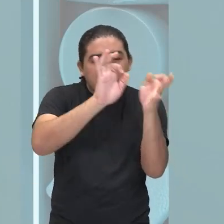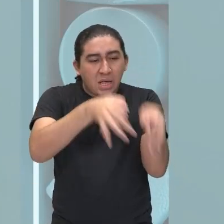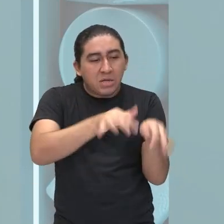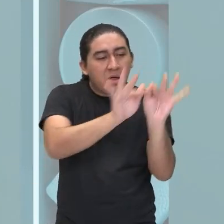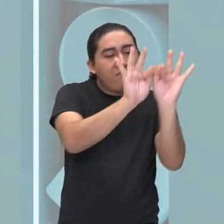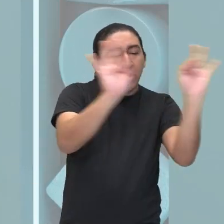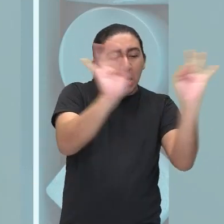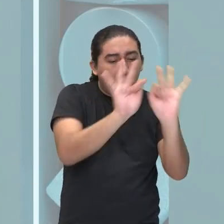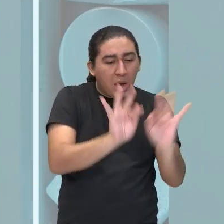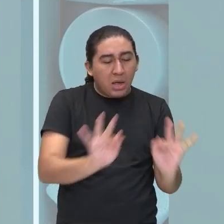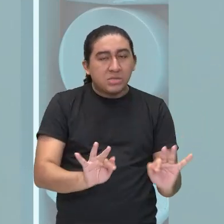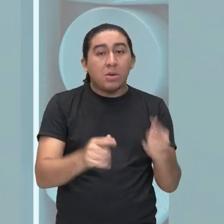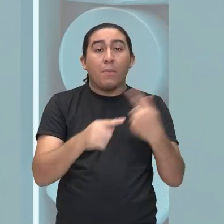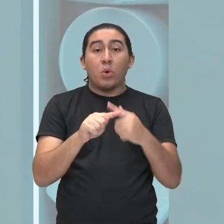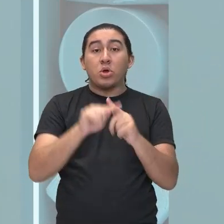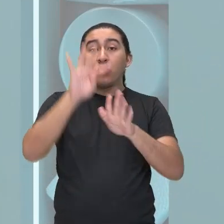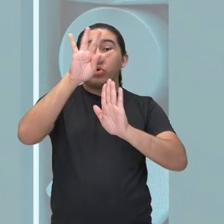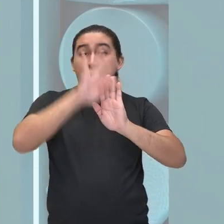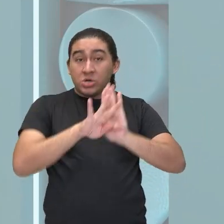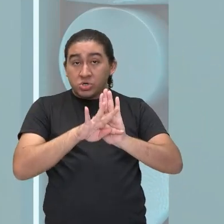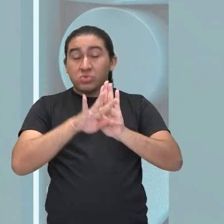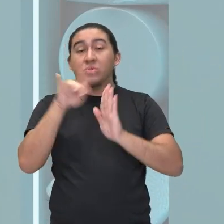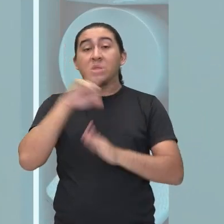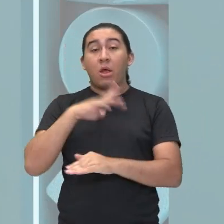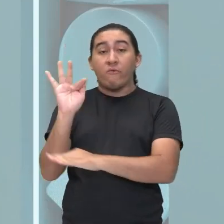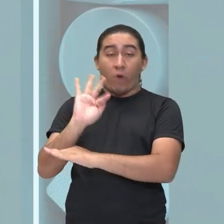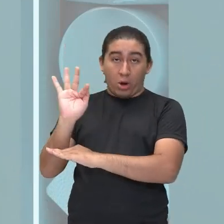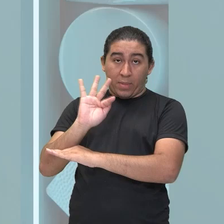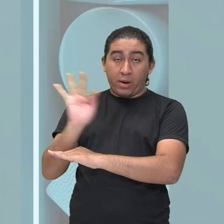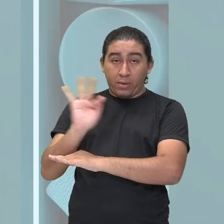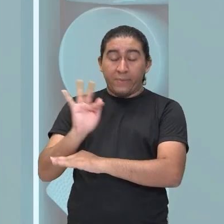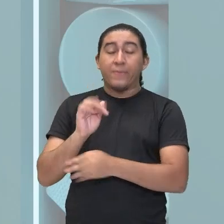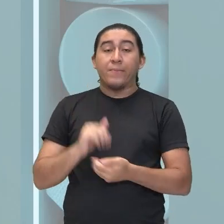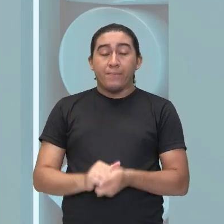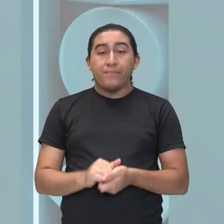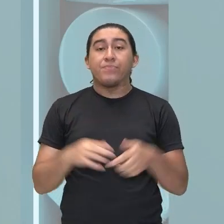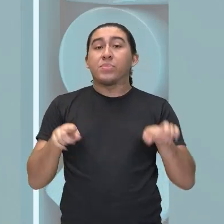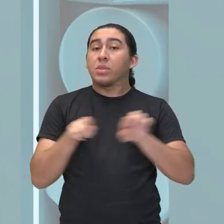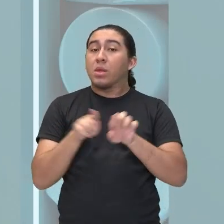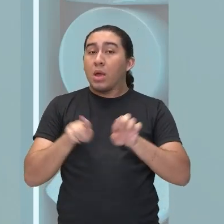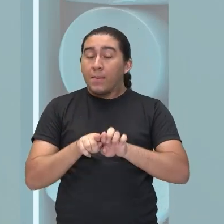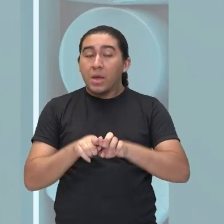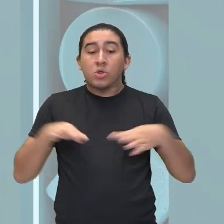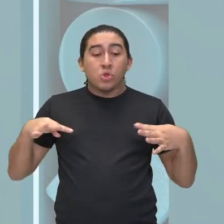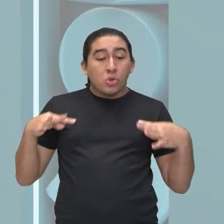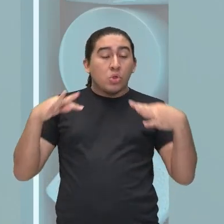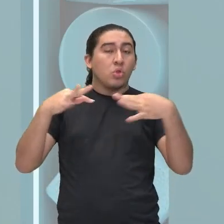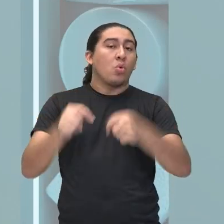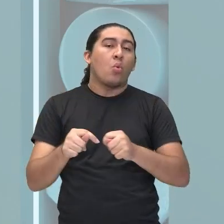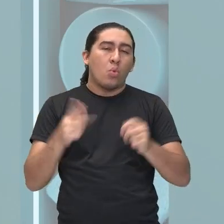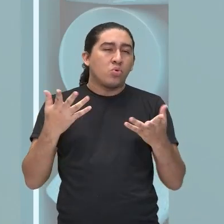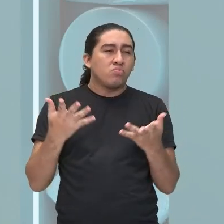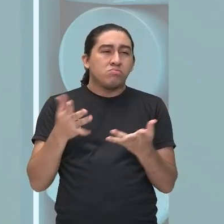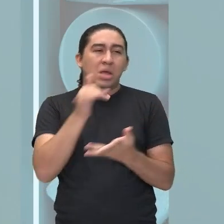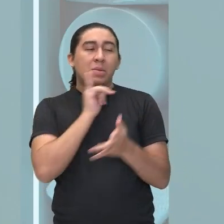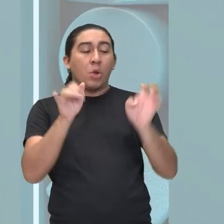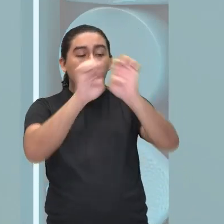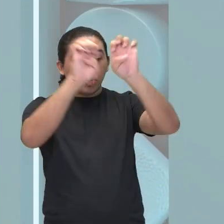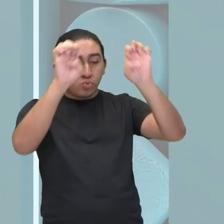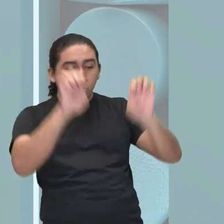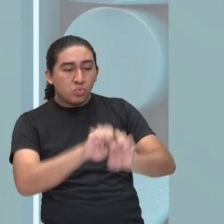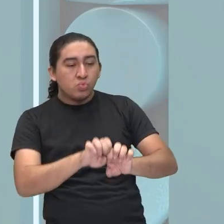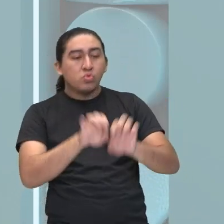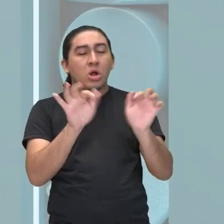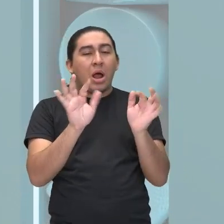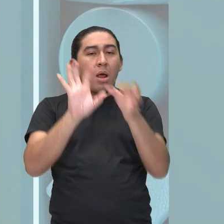é escrito na modalidade culta da língua portuguesa. Também as questões voltadas à construção, as questões de